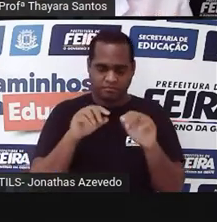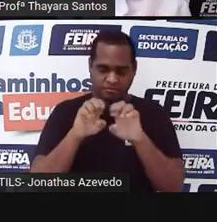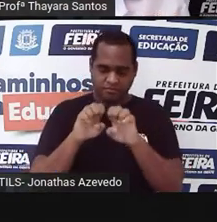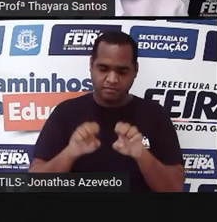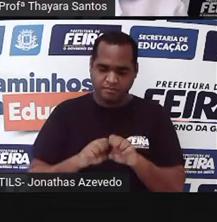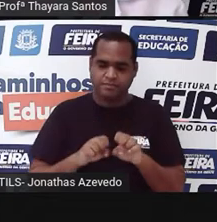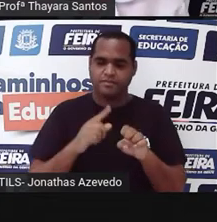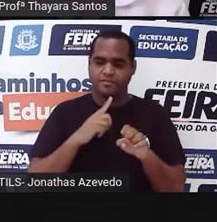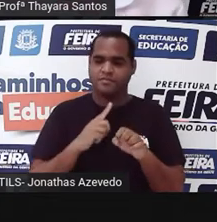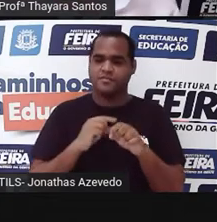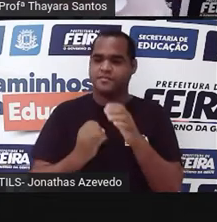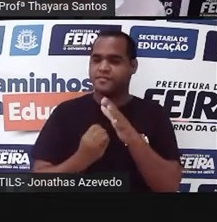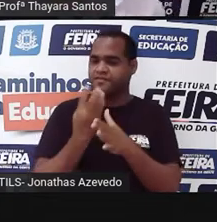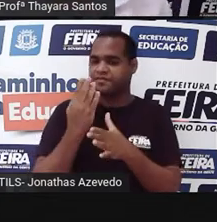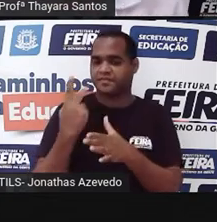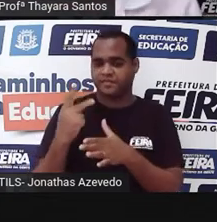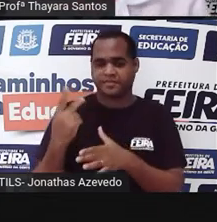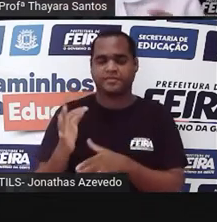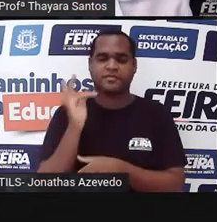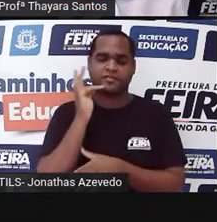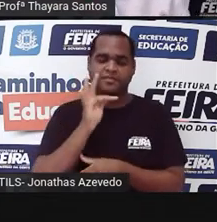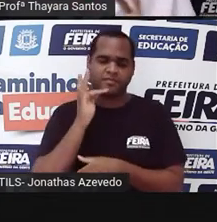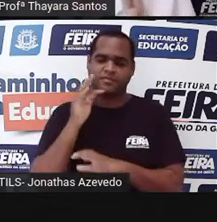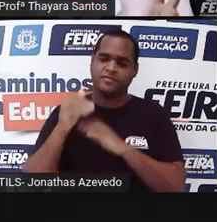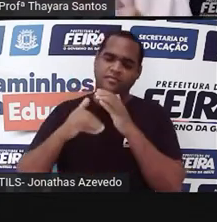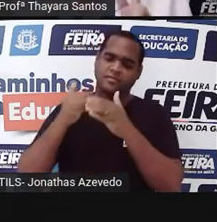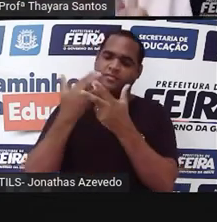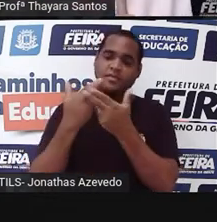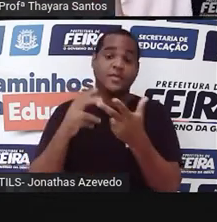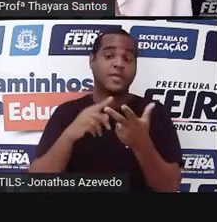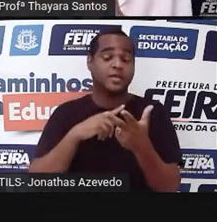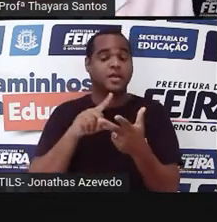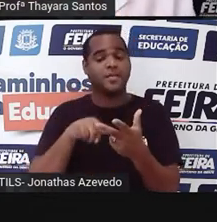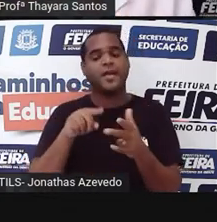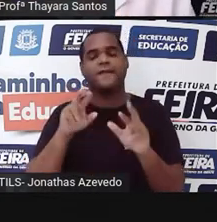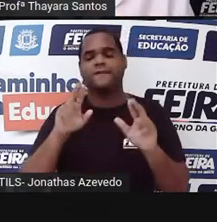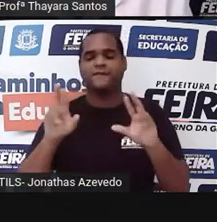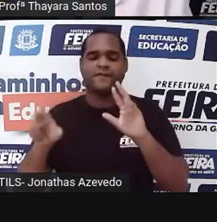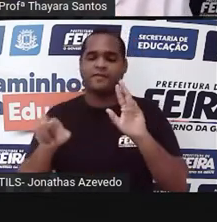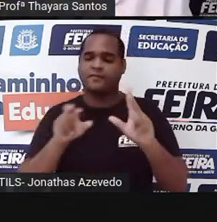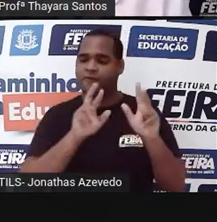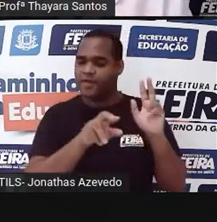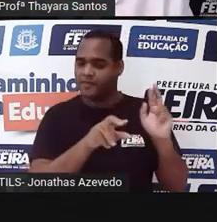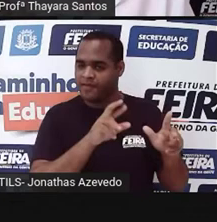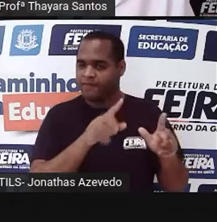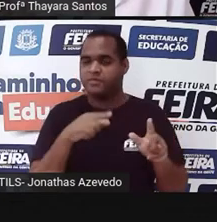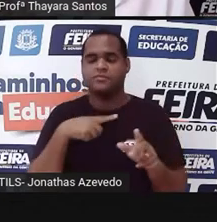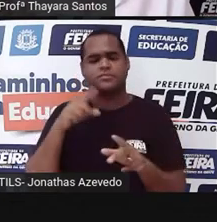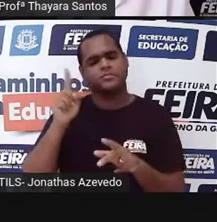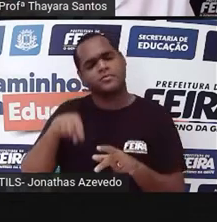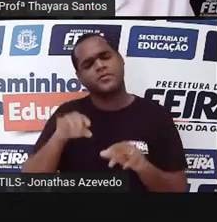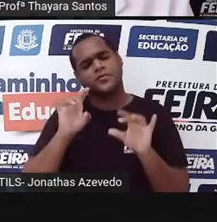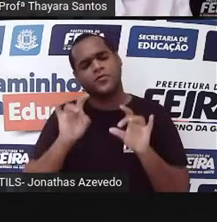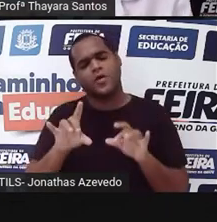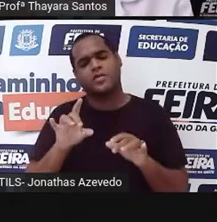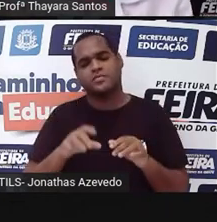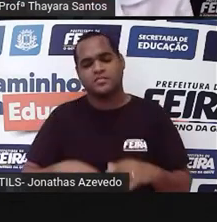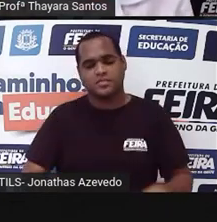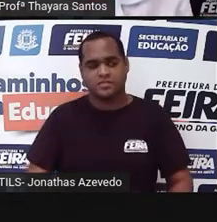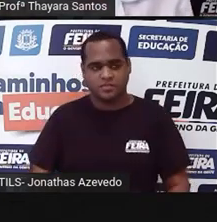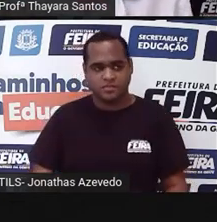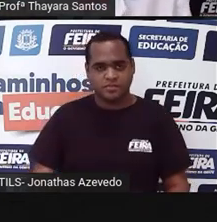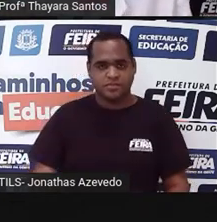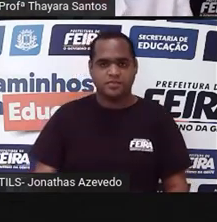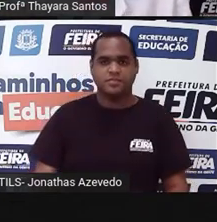reprodutiva feminina está bem desenvolvida. Então elas produzem em tempos diferentes. Numa época ela só produz a